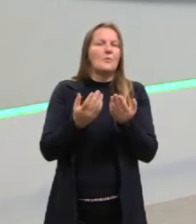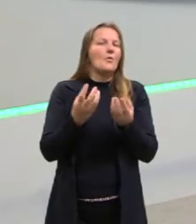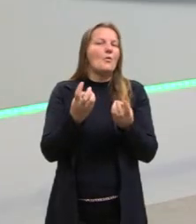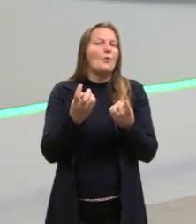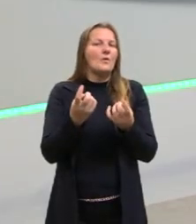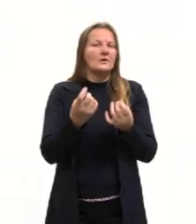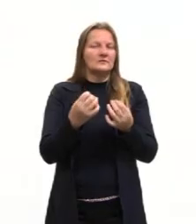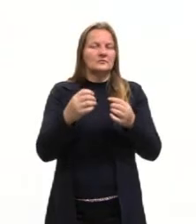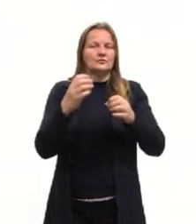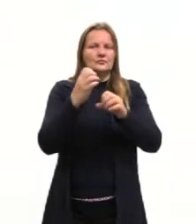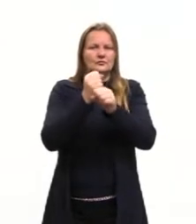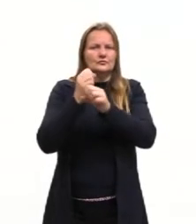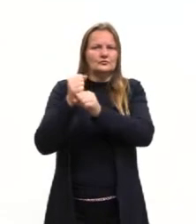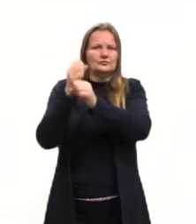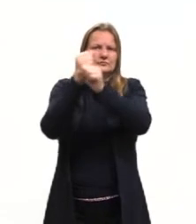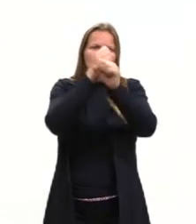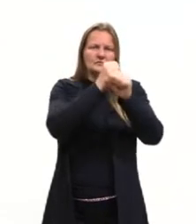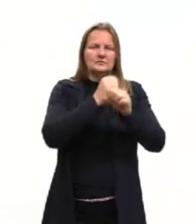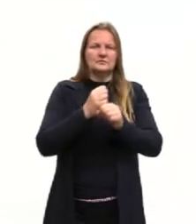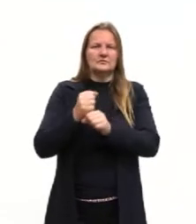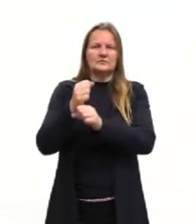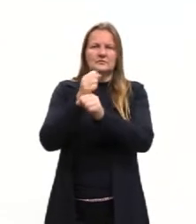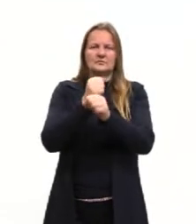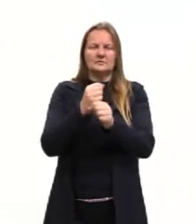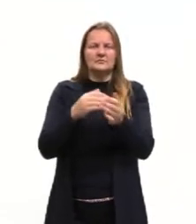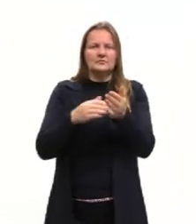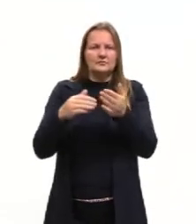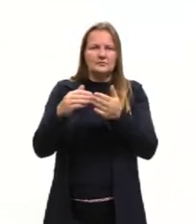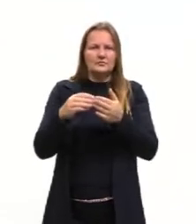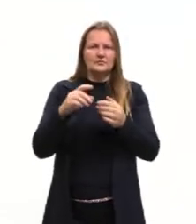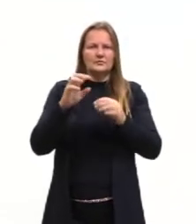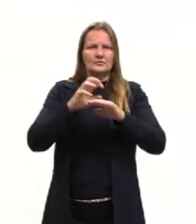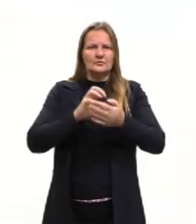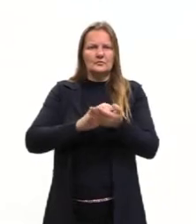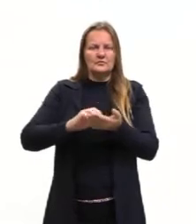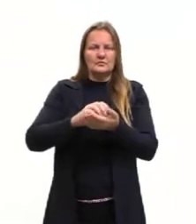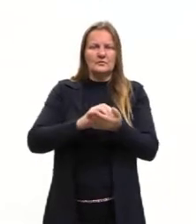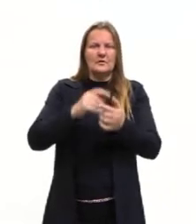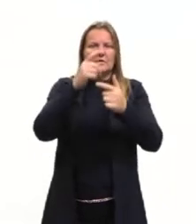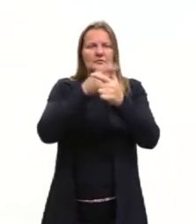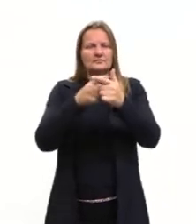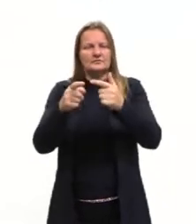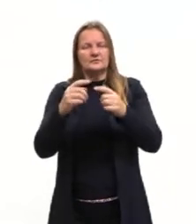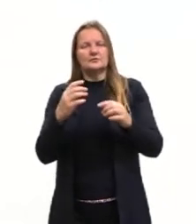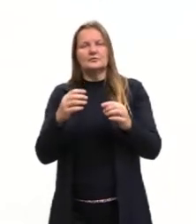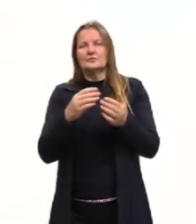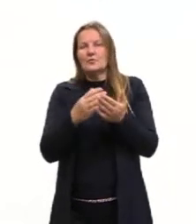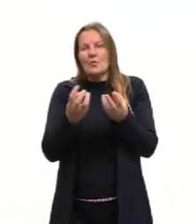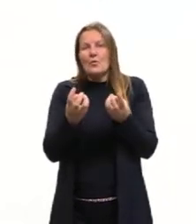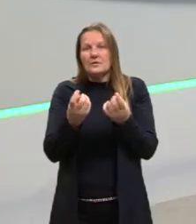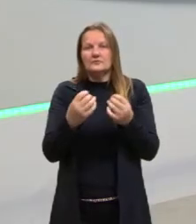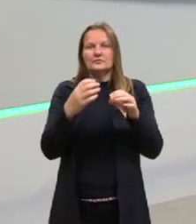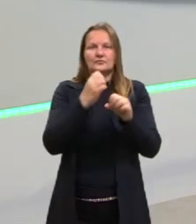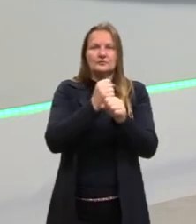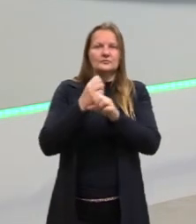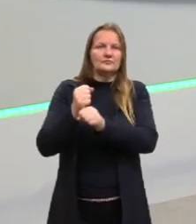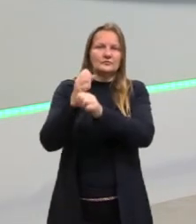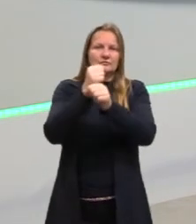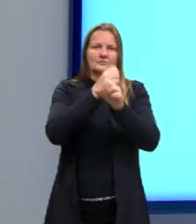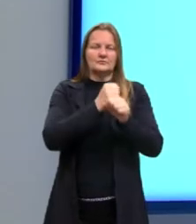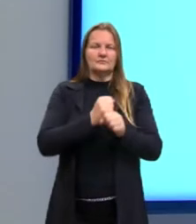somando todos esses produtos que nós vamos calcular e dividir pelo total, pela soma dos pesos.